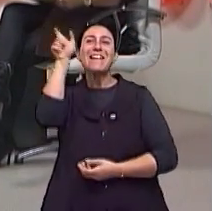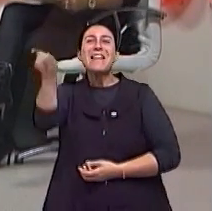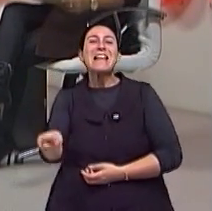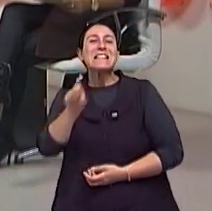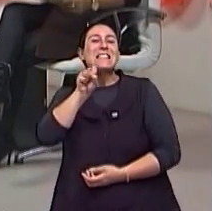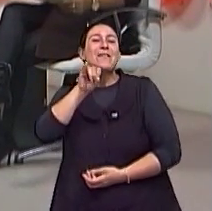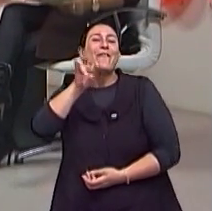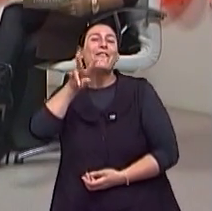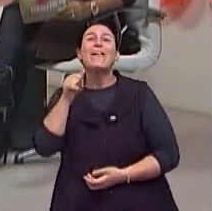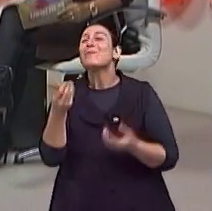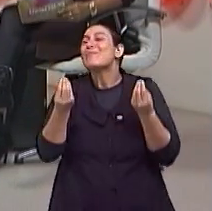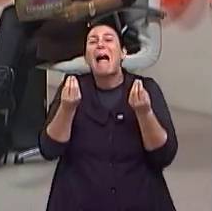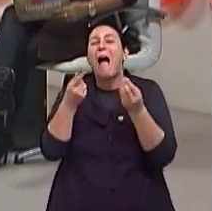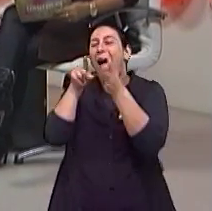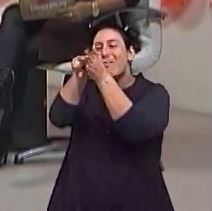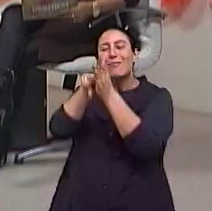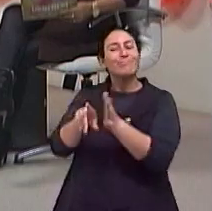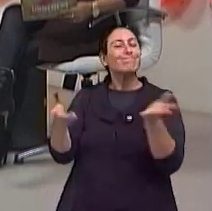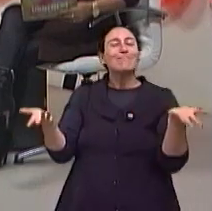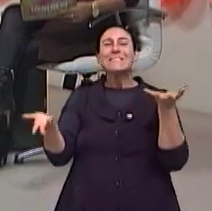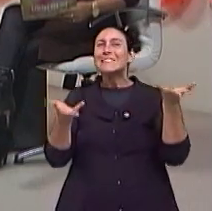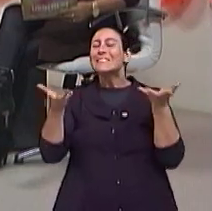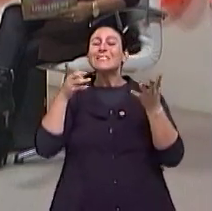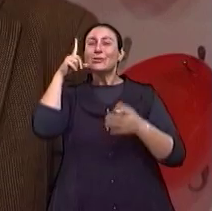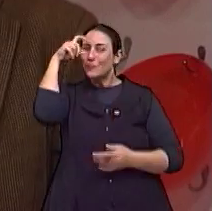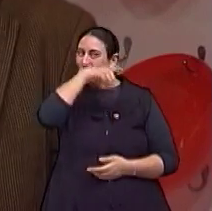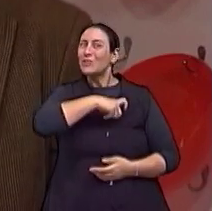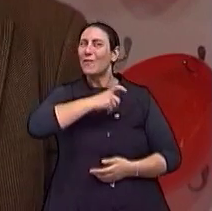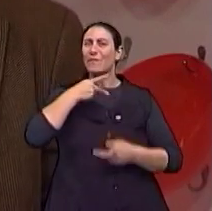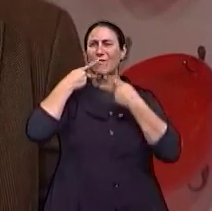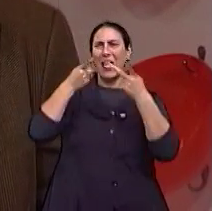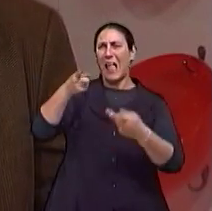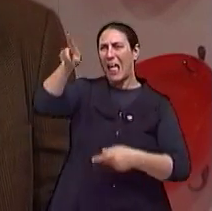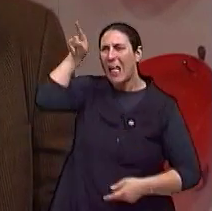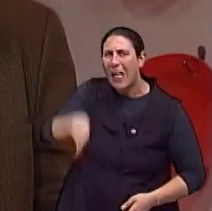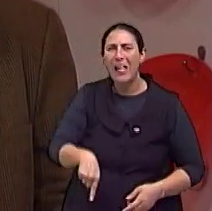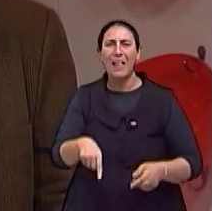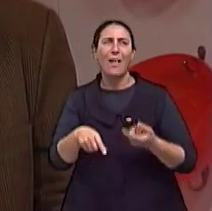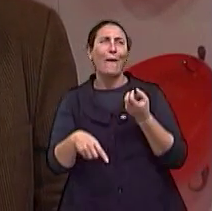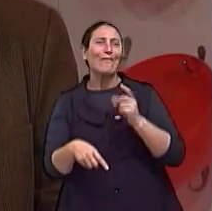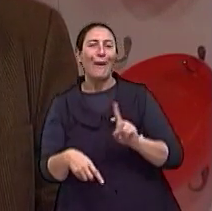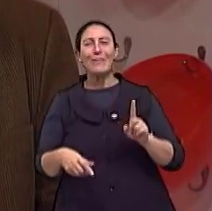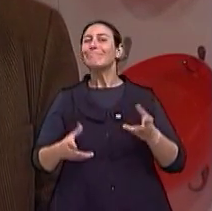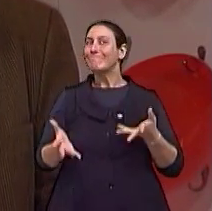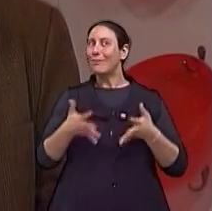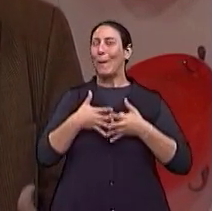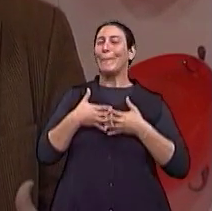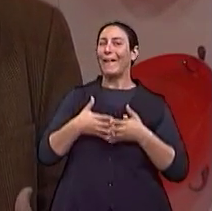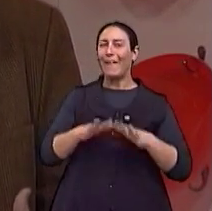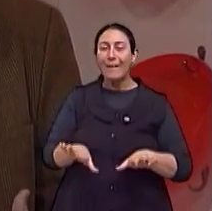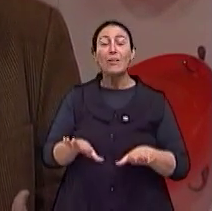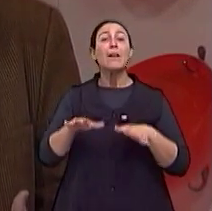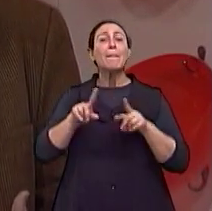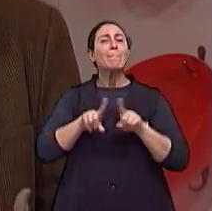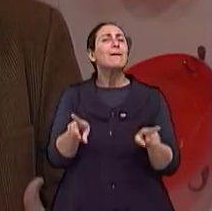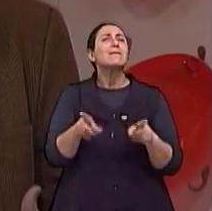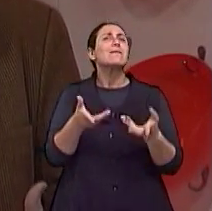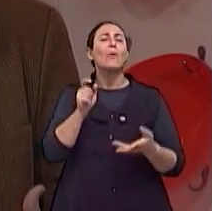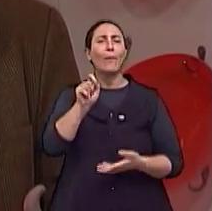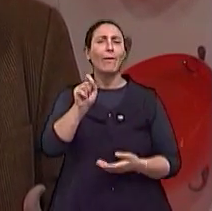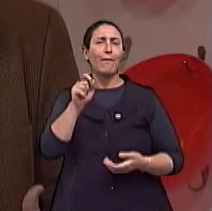analisar a Silvia, que não dá, né? Exato, é um pouco difícil fazer isso, né? Mas eu acho que tem algo muito